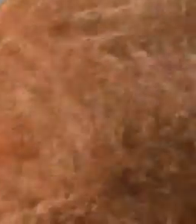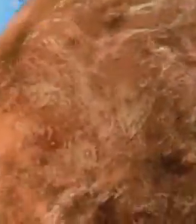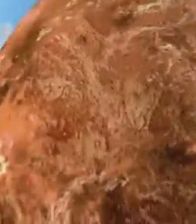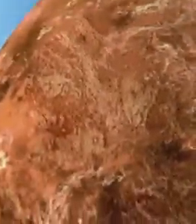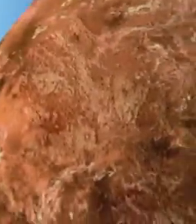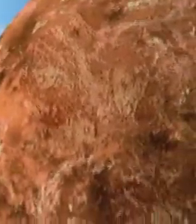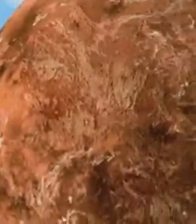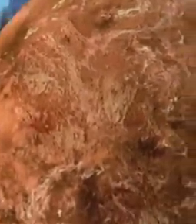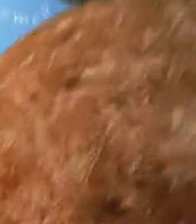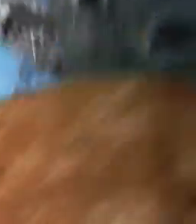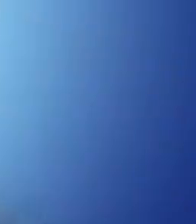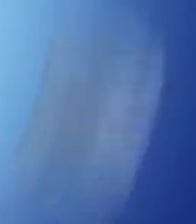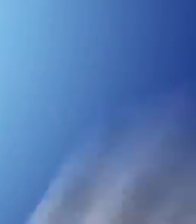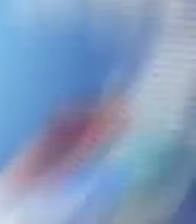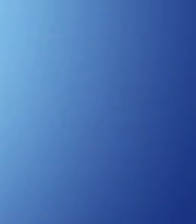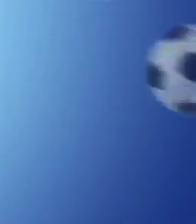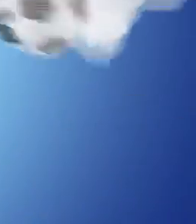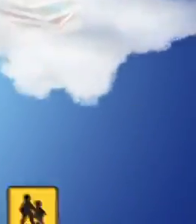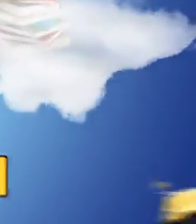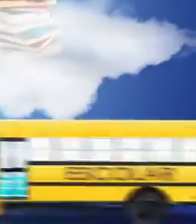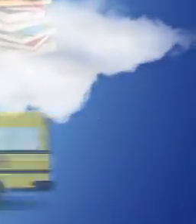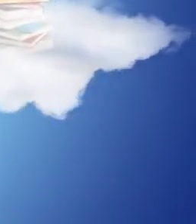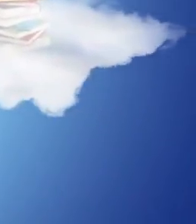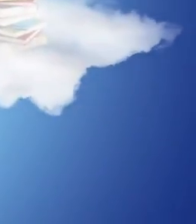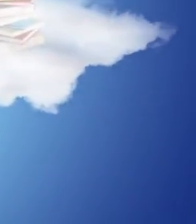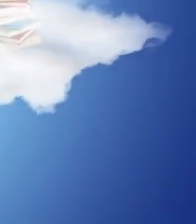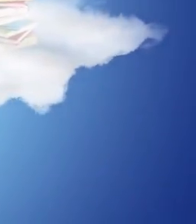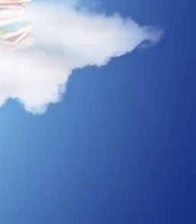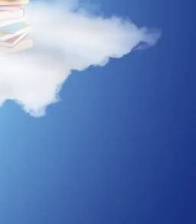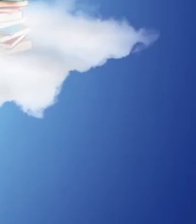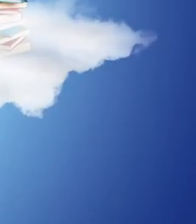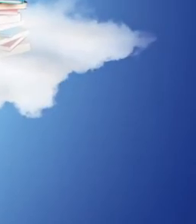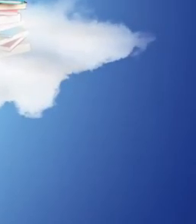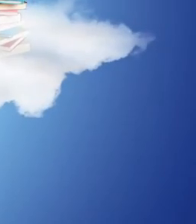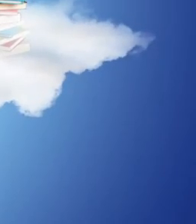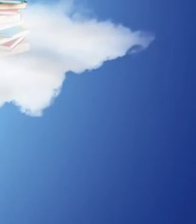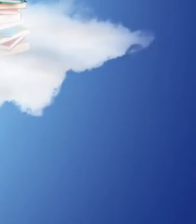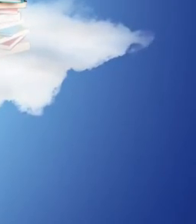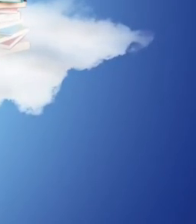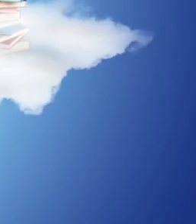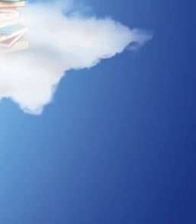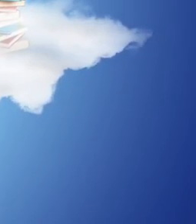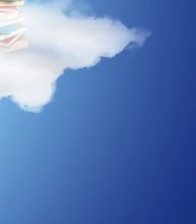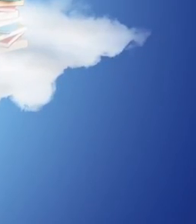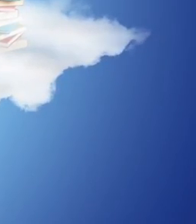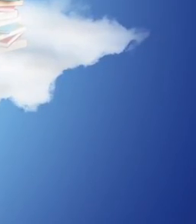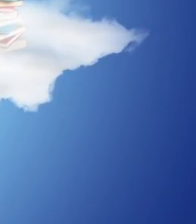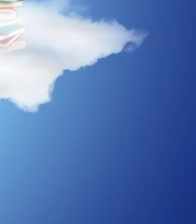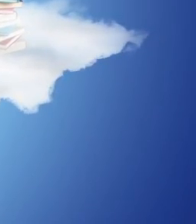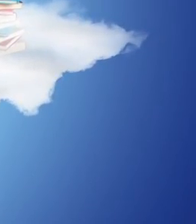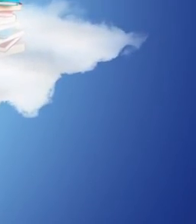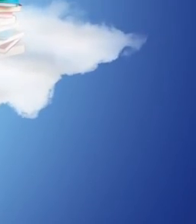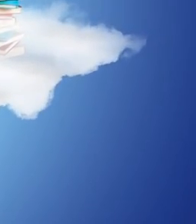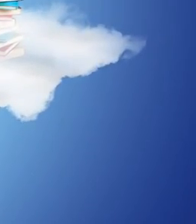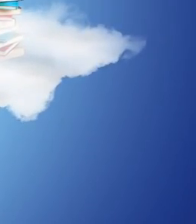tchau! Legenda Fábio Jr Laboratório Fantasma